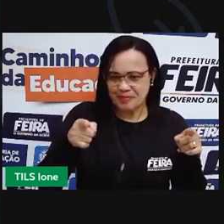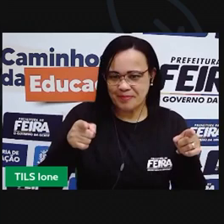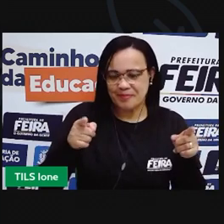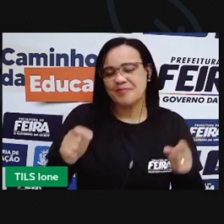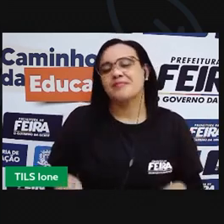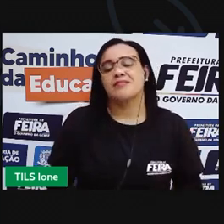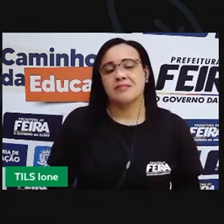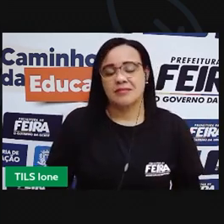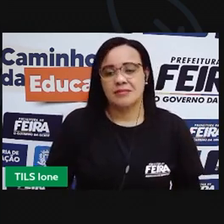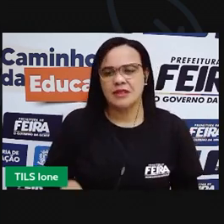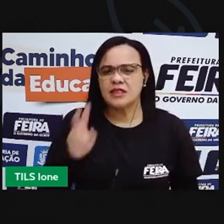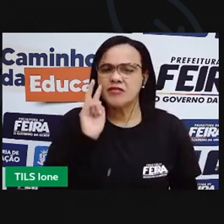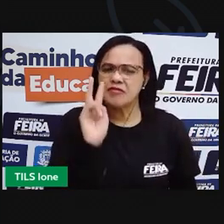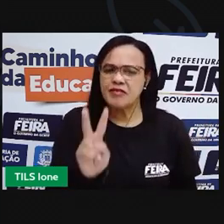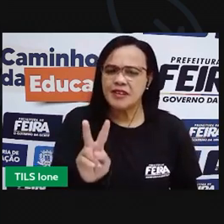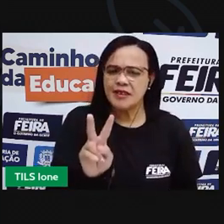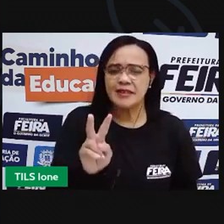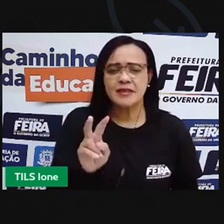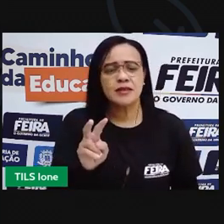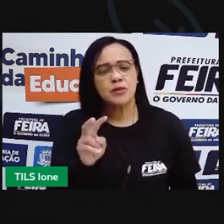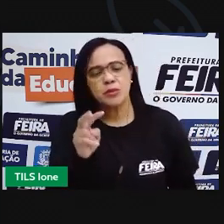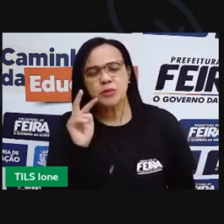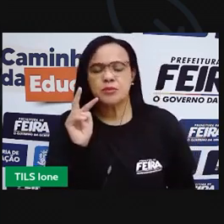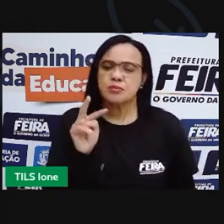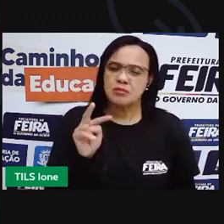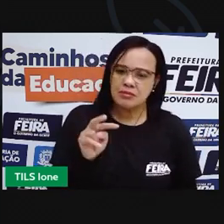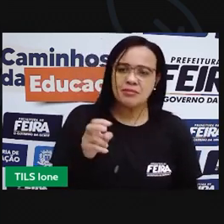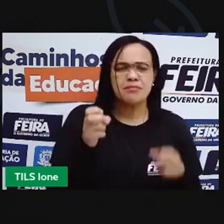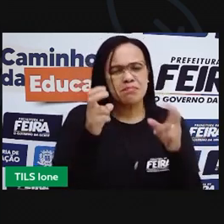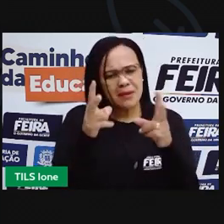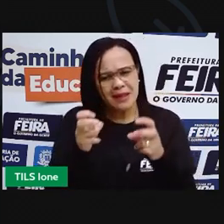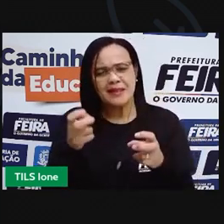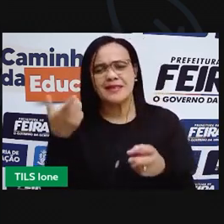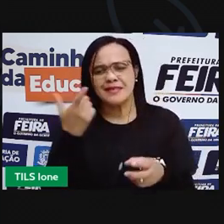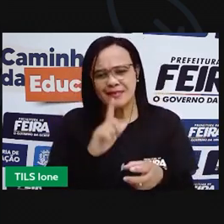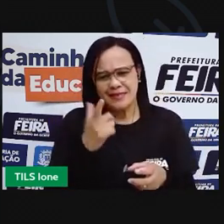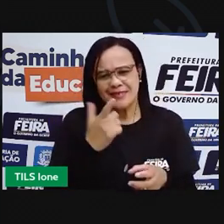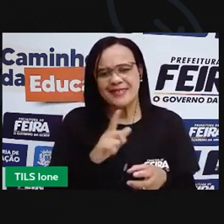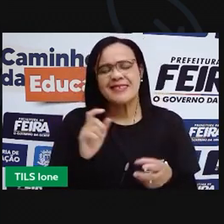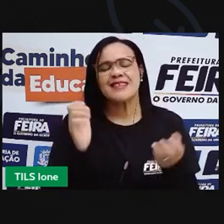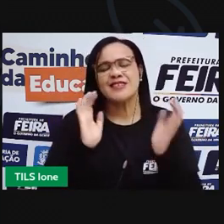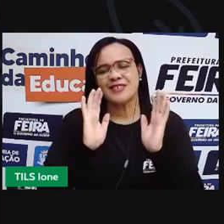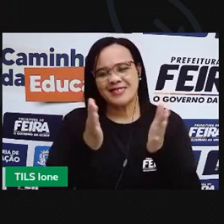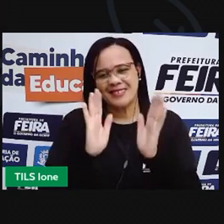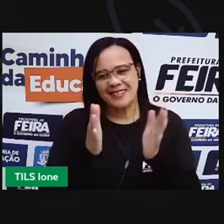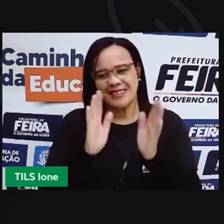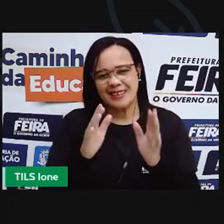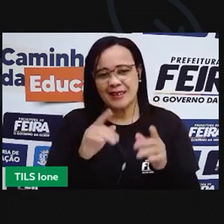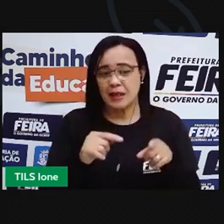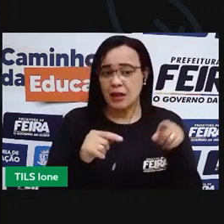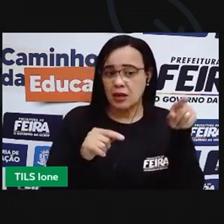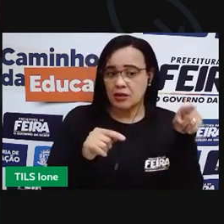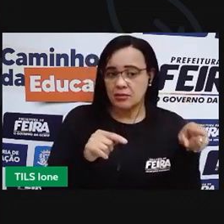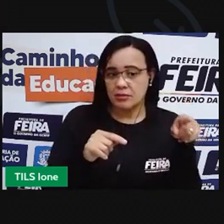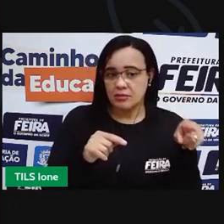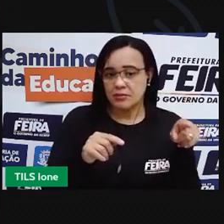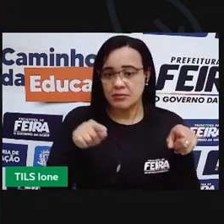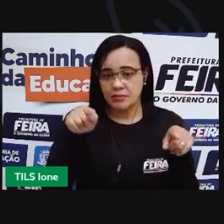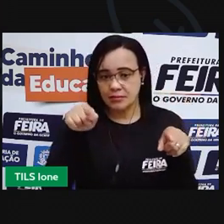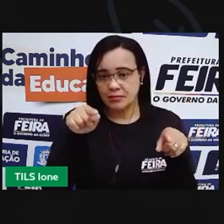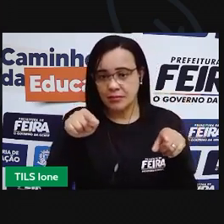Então, visualmente, só observando, eu já consigo identificar que esses lápis são